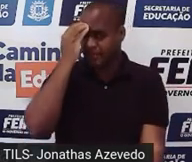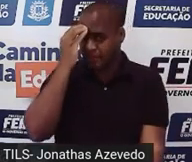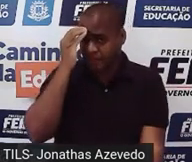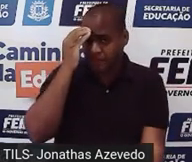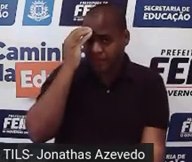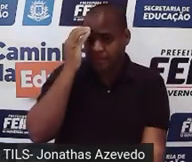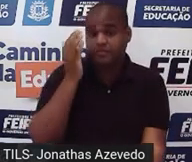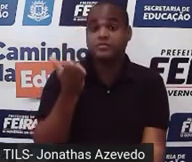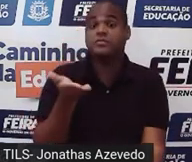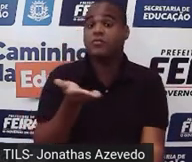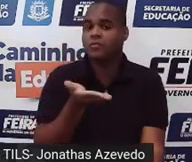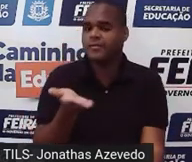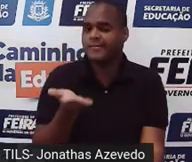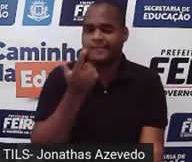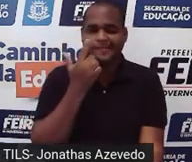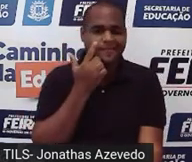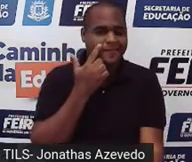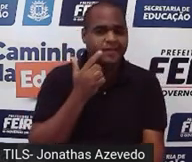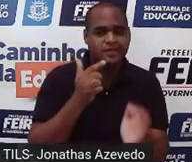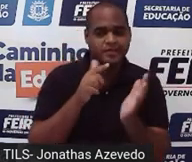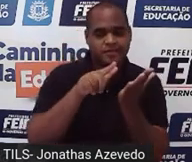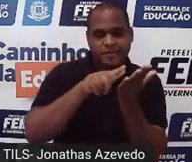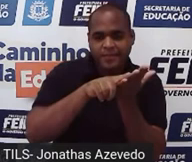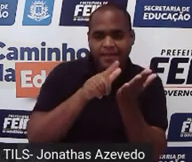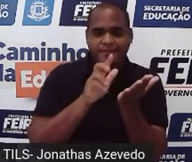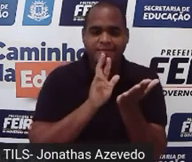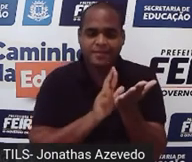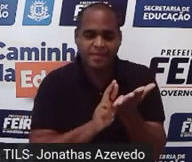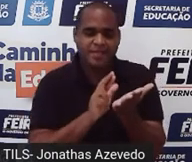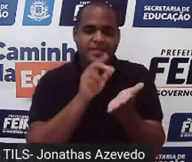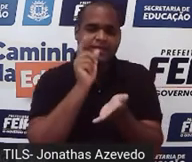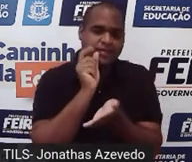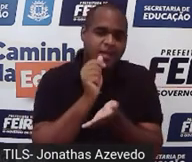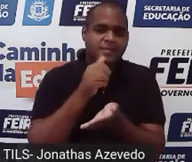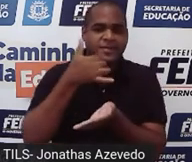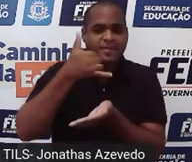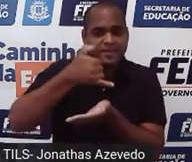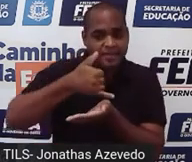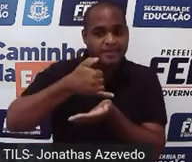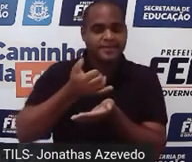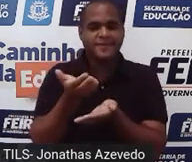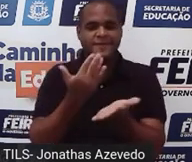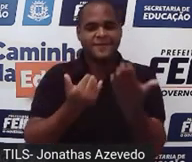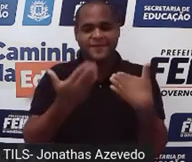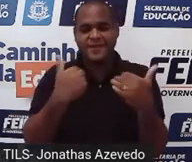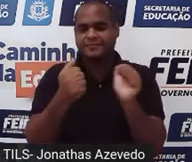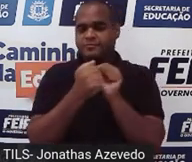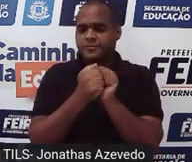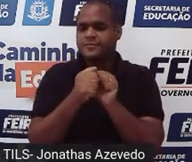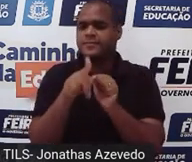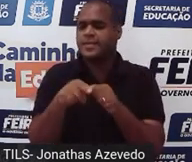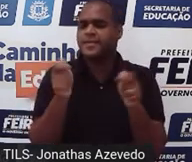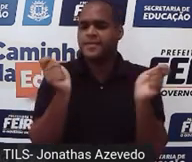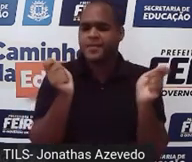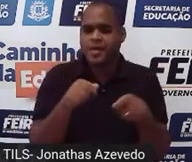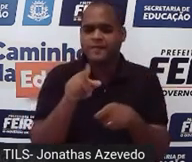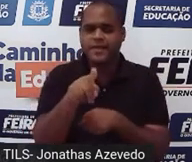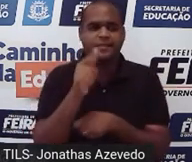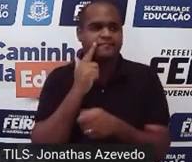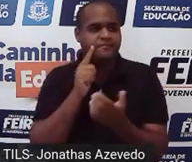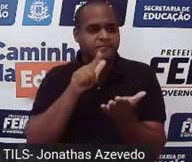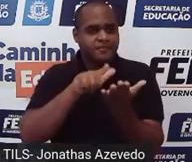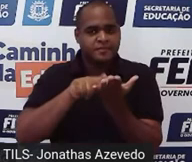Agora é hora do caderno, lápis, a borracha ou caneta. Vem comigo pra que você possa fazer aí o seu